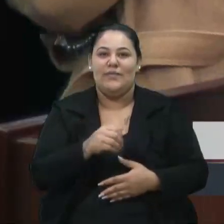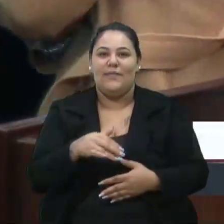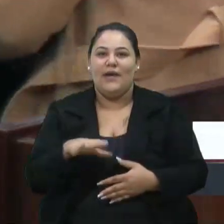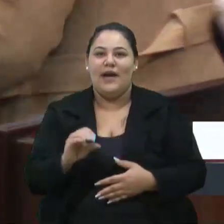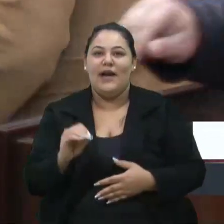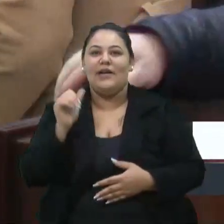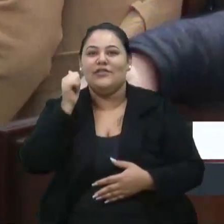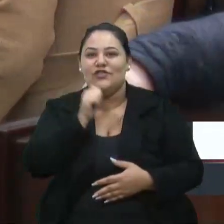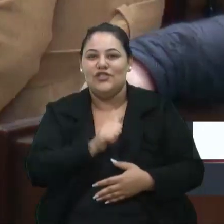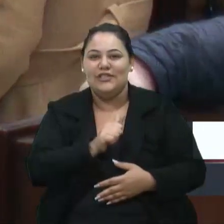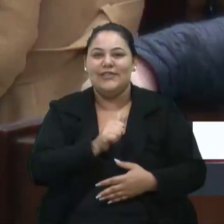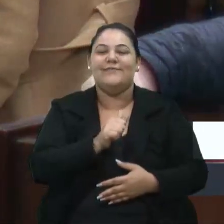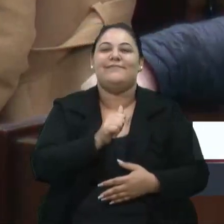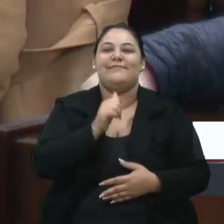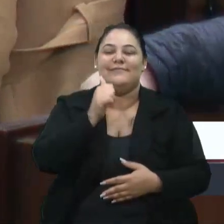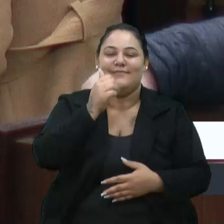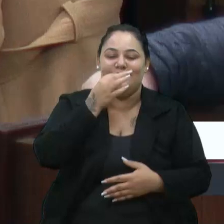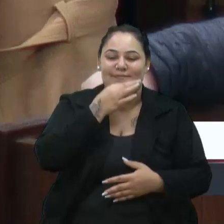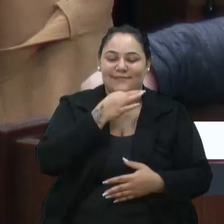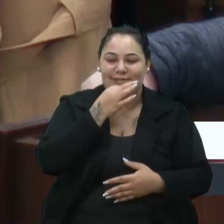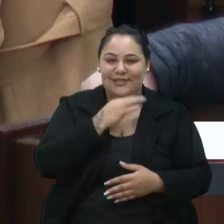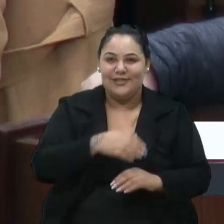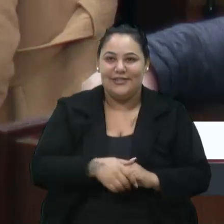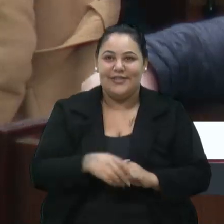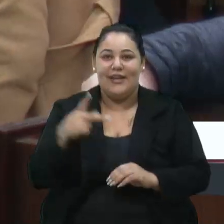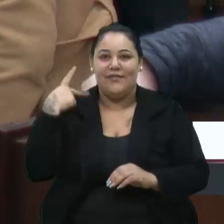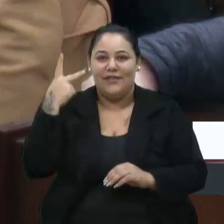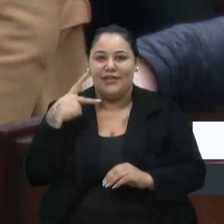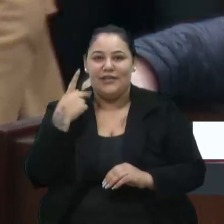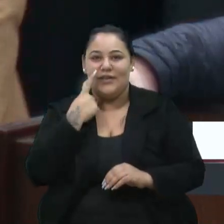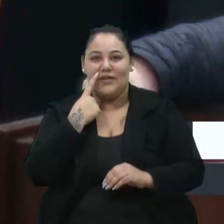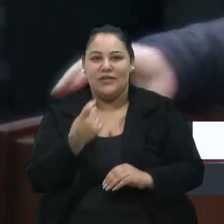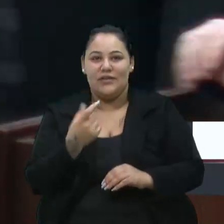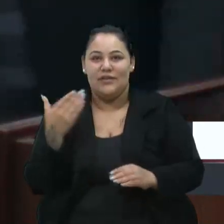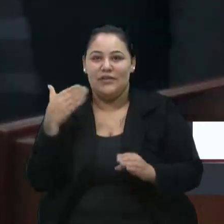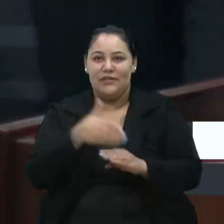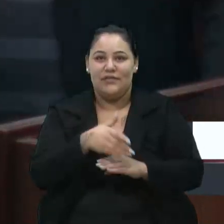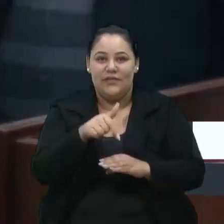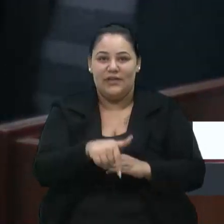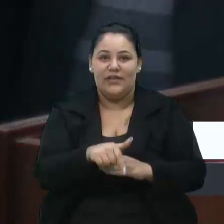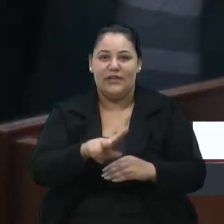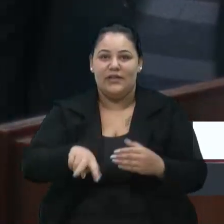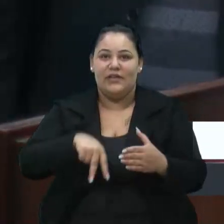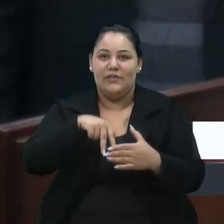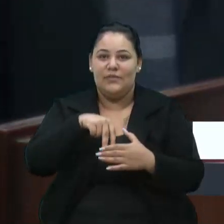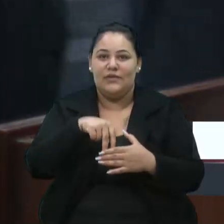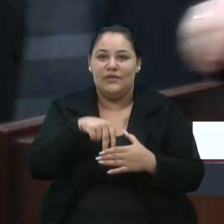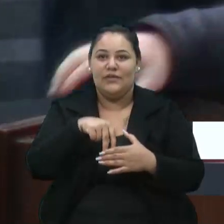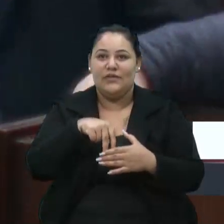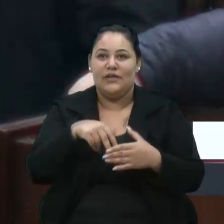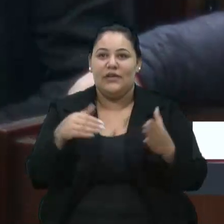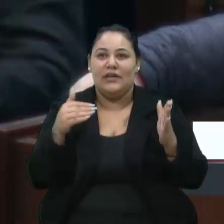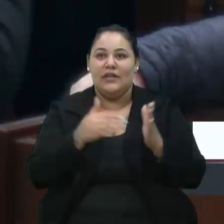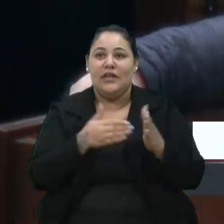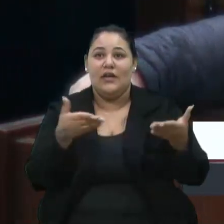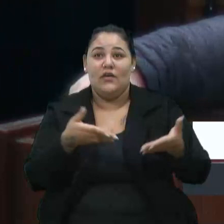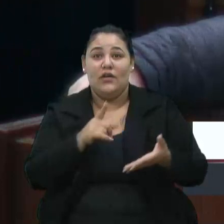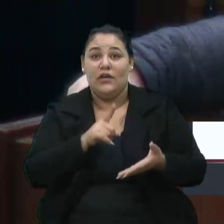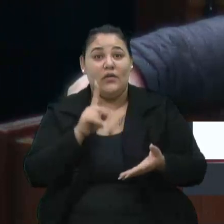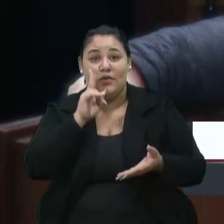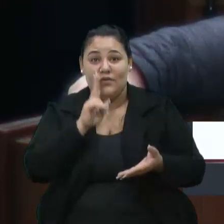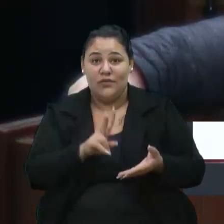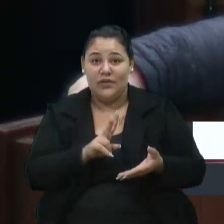o dia da mulher caxiense. E aí a vereadora Rose veio até esta tribuna e eu até agora, vereadora Rose, eu não vi